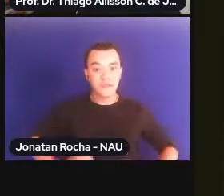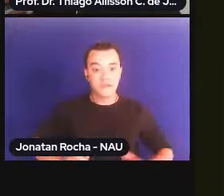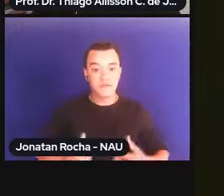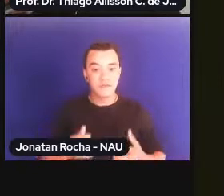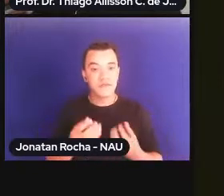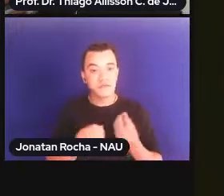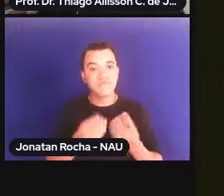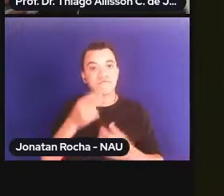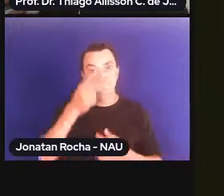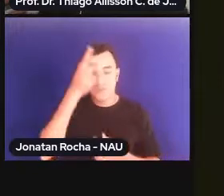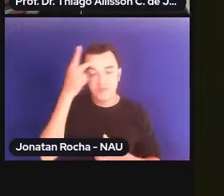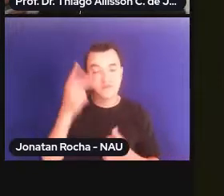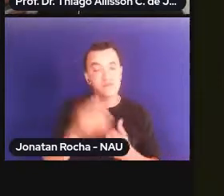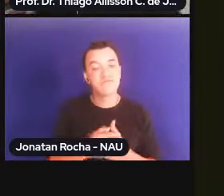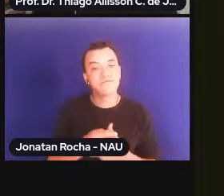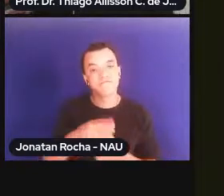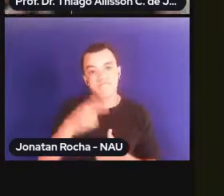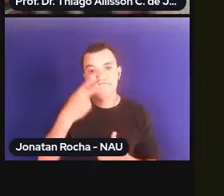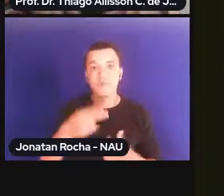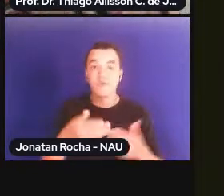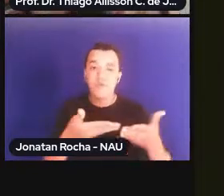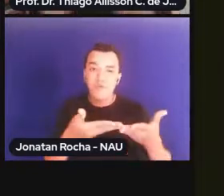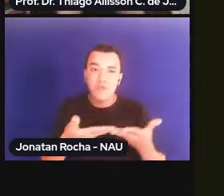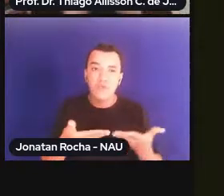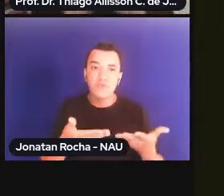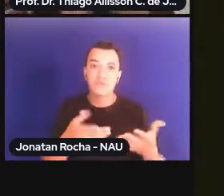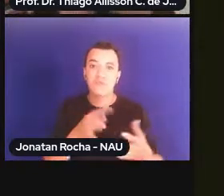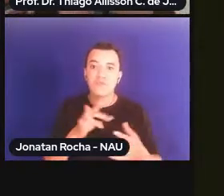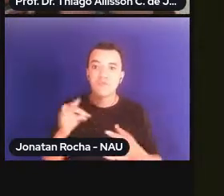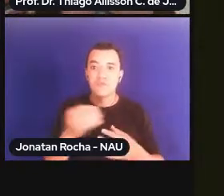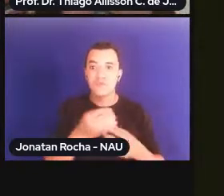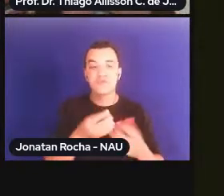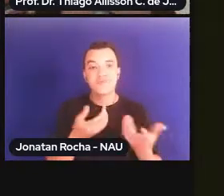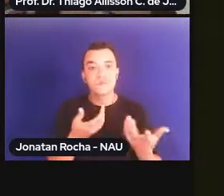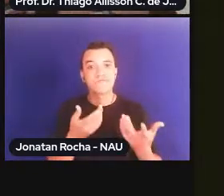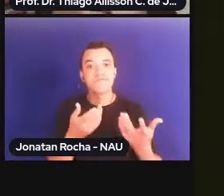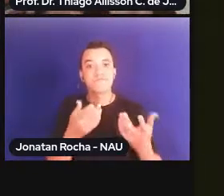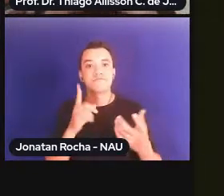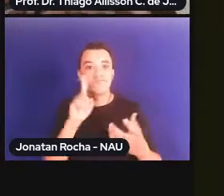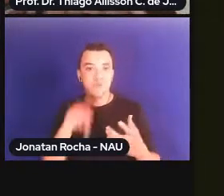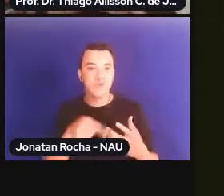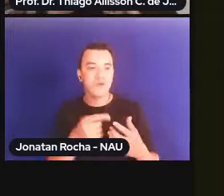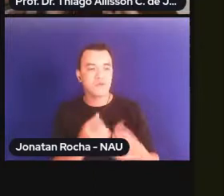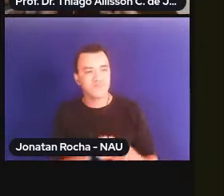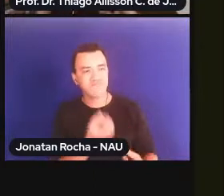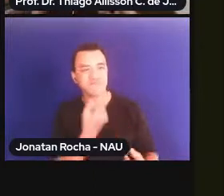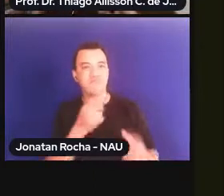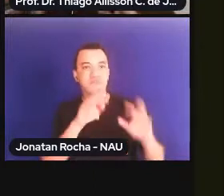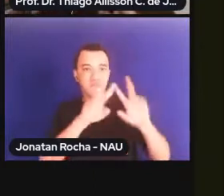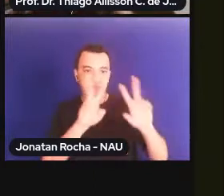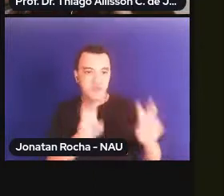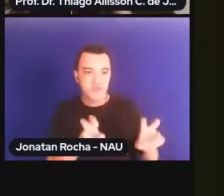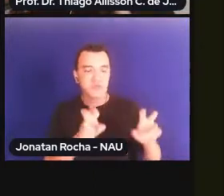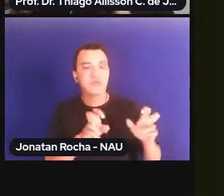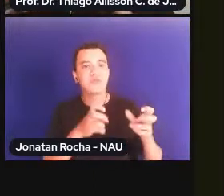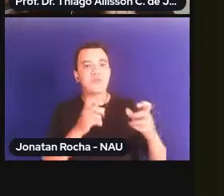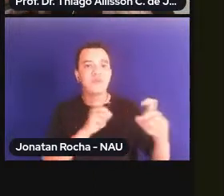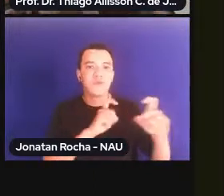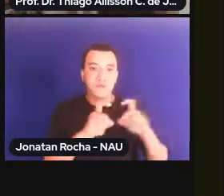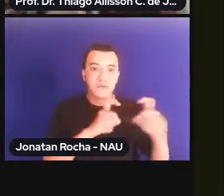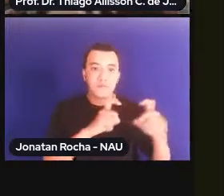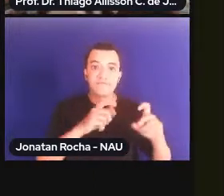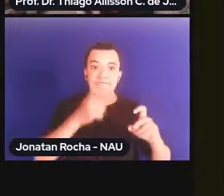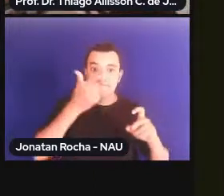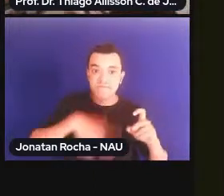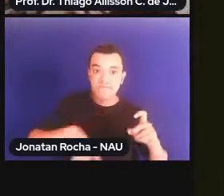Então, eu convido todos vocês para que a gente faça um estranhamento a esse tema, para que a consiga falar novamente de direitos humanos,